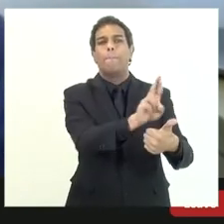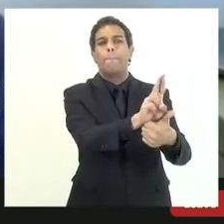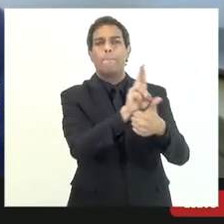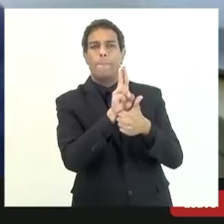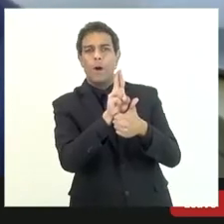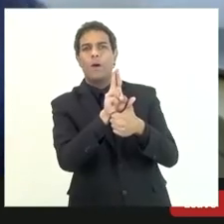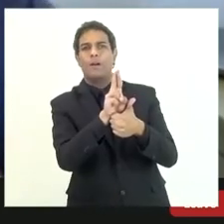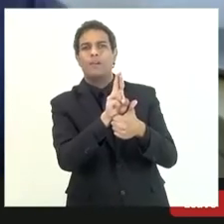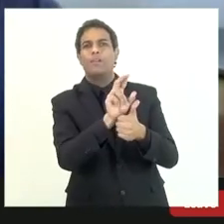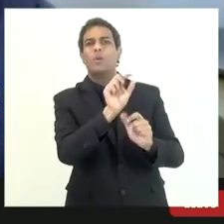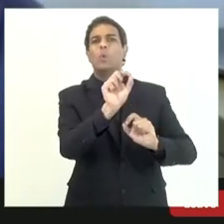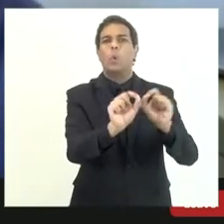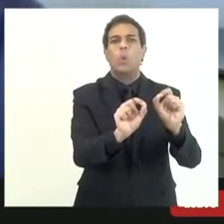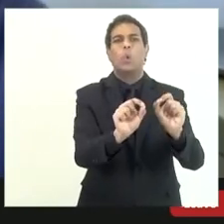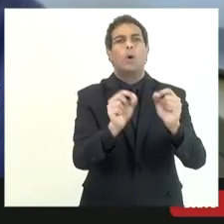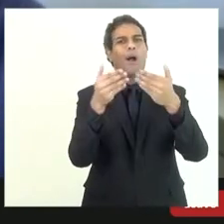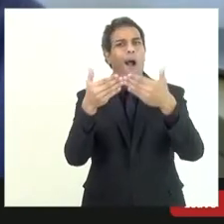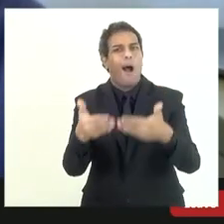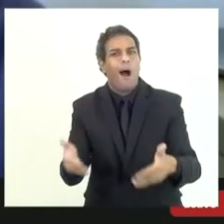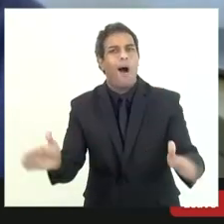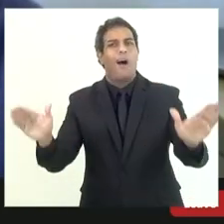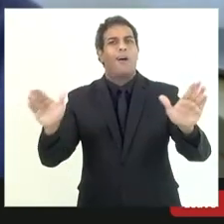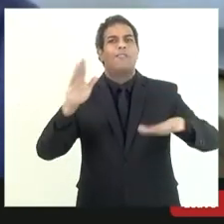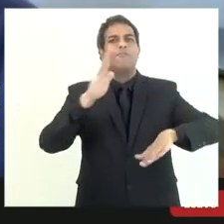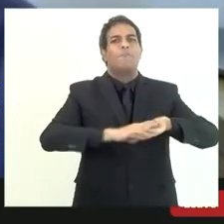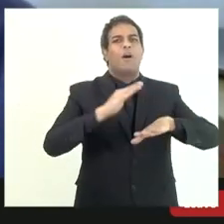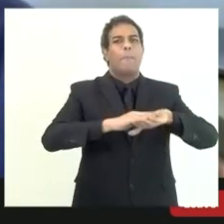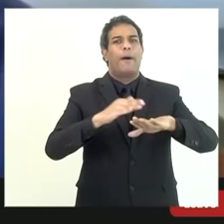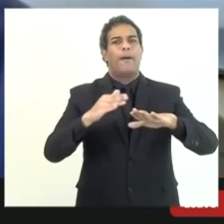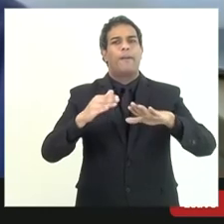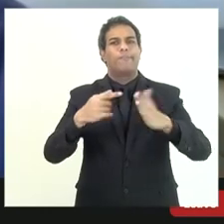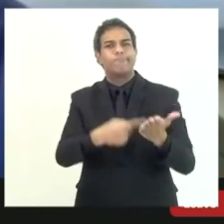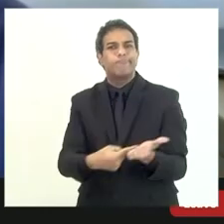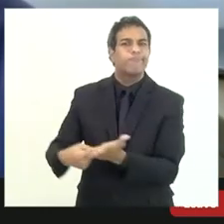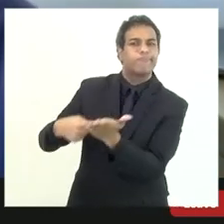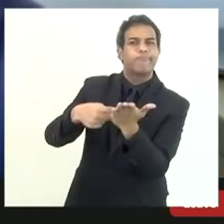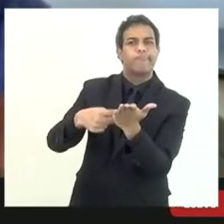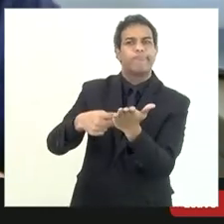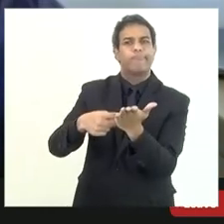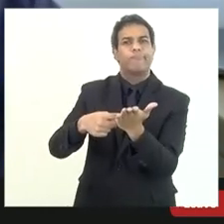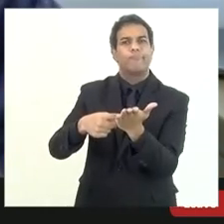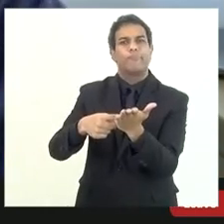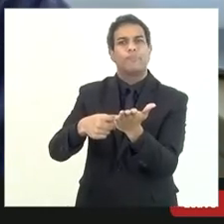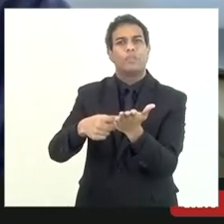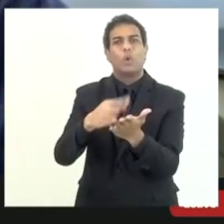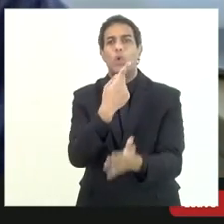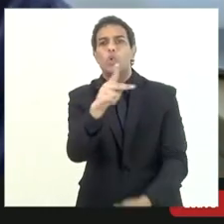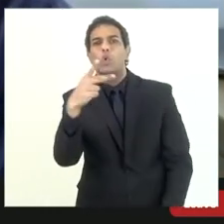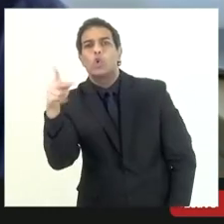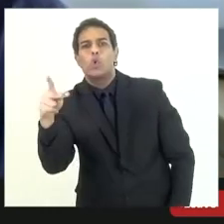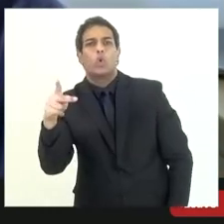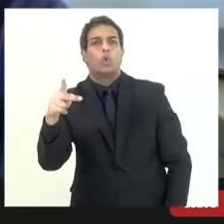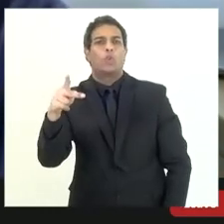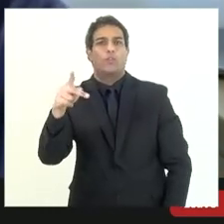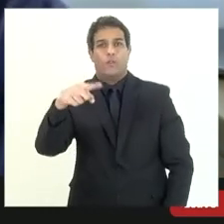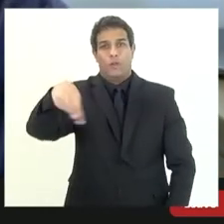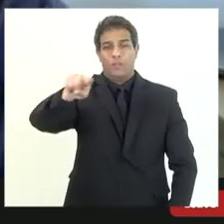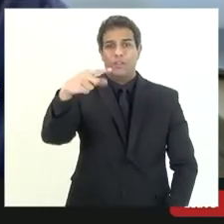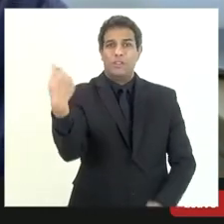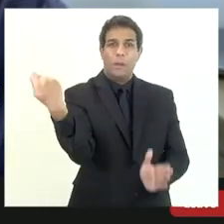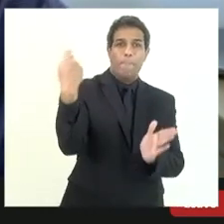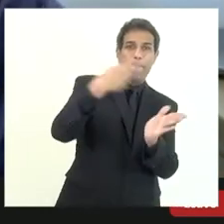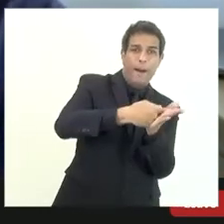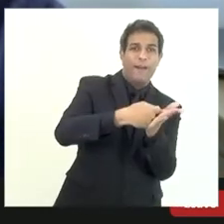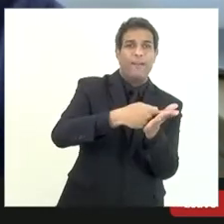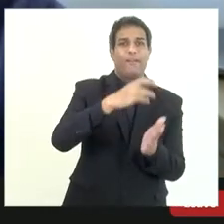dizer queremos abrir uma negociação para os senhores pagarem para a